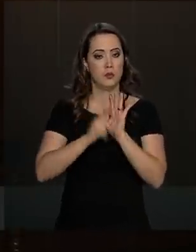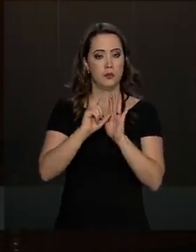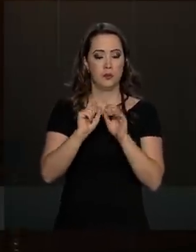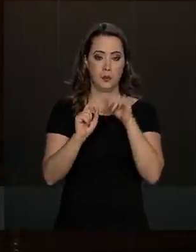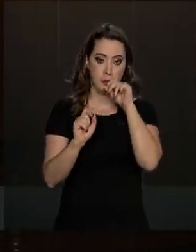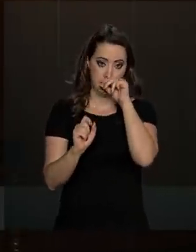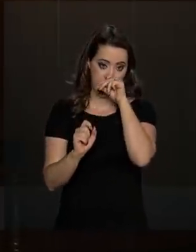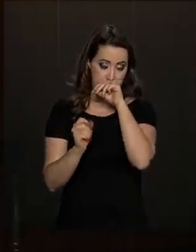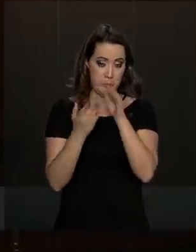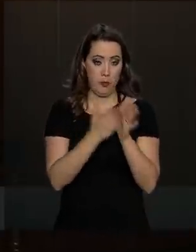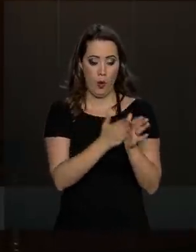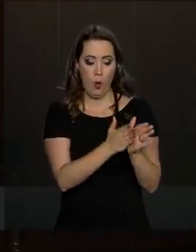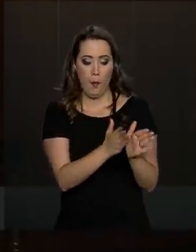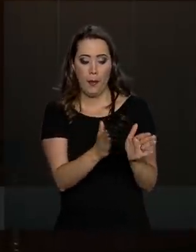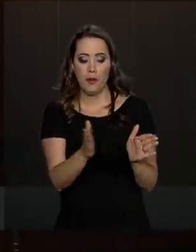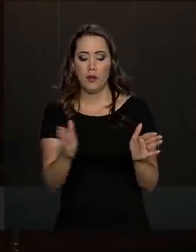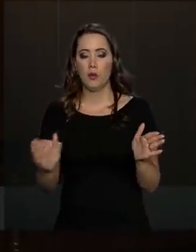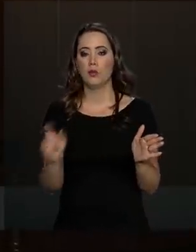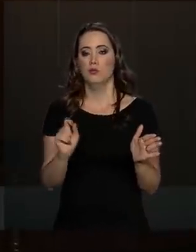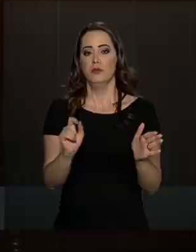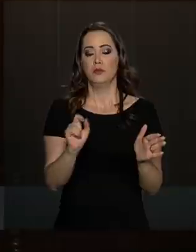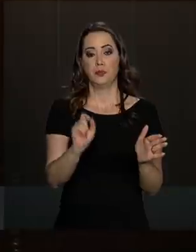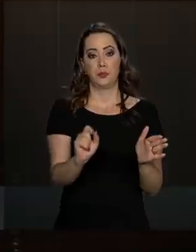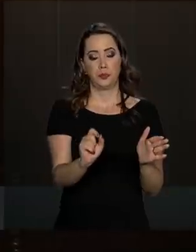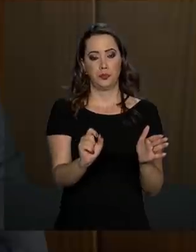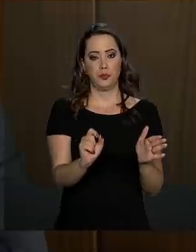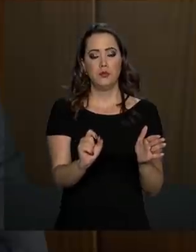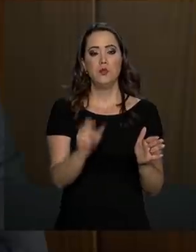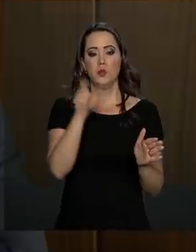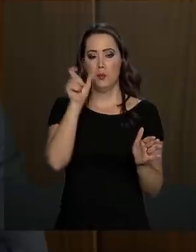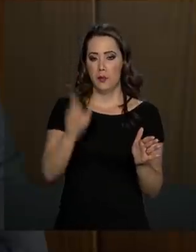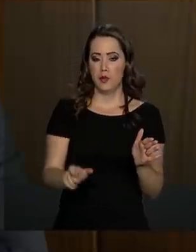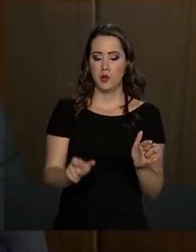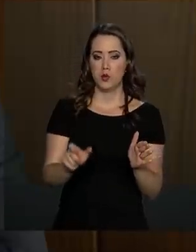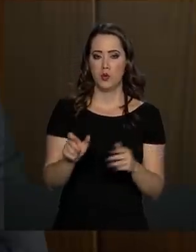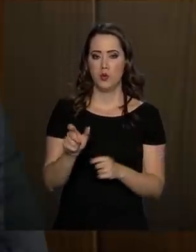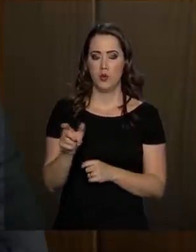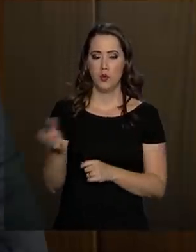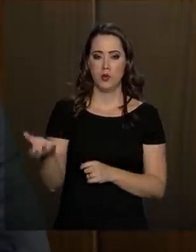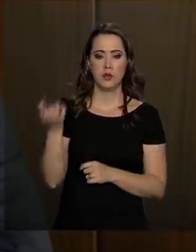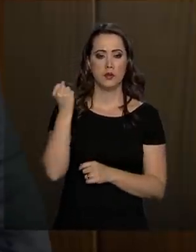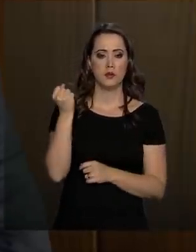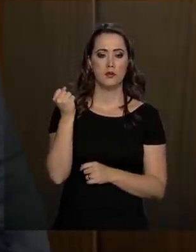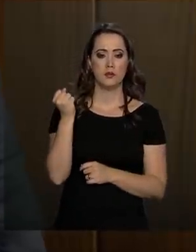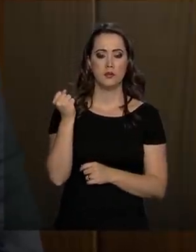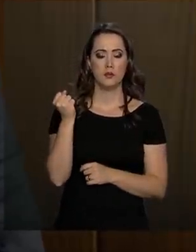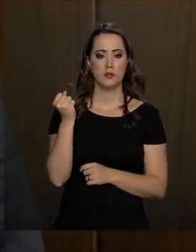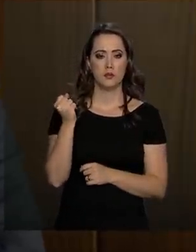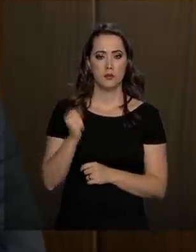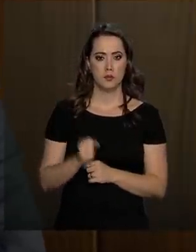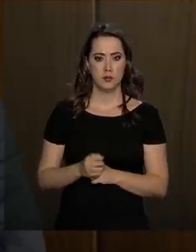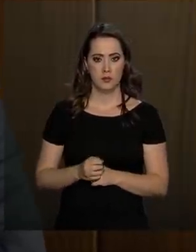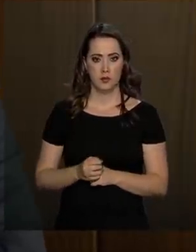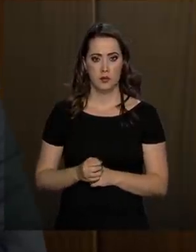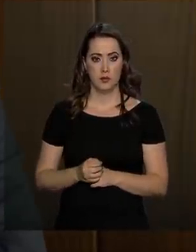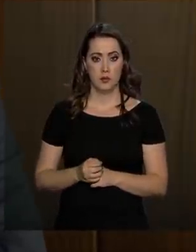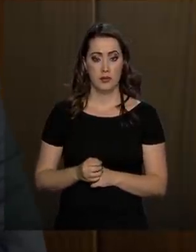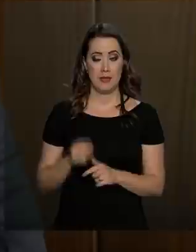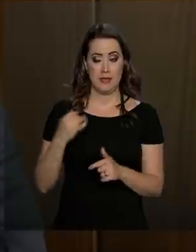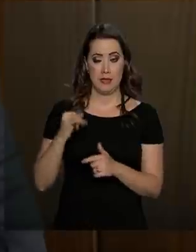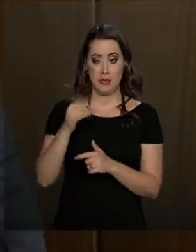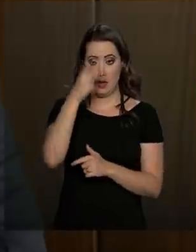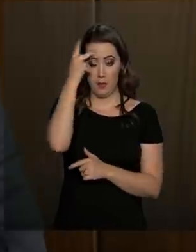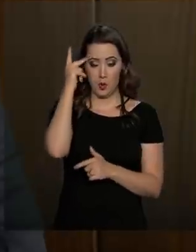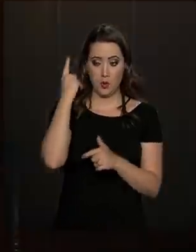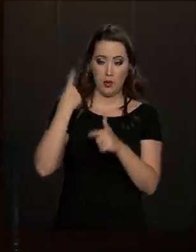o período em que a pessoa recebe essa ajuda e